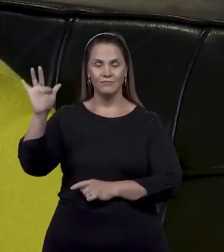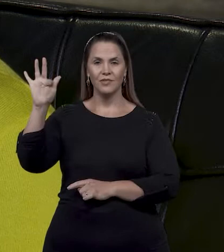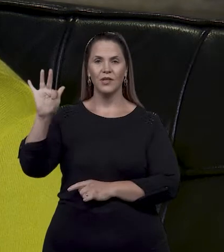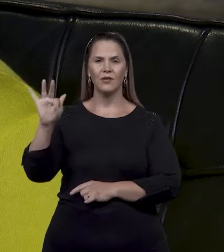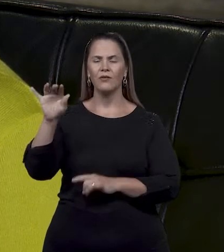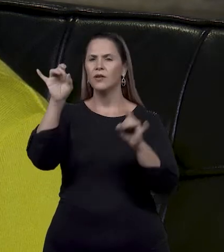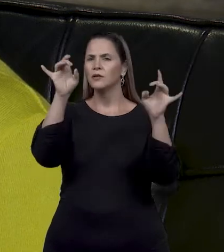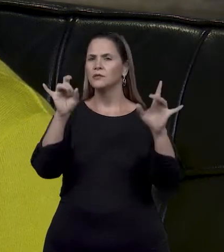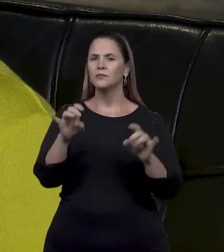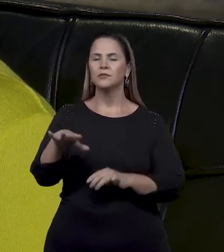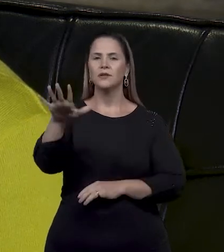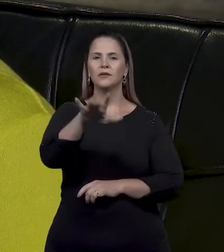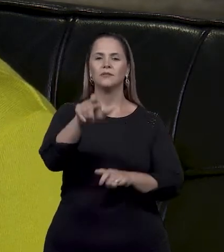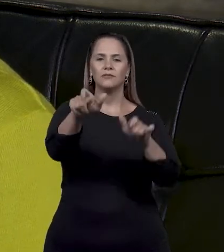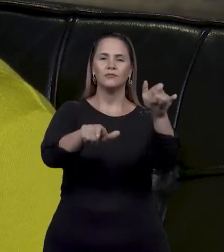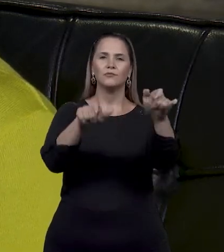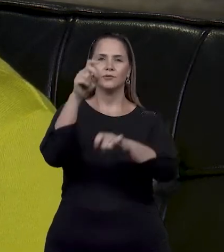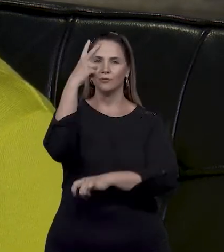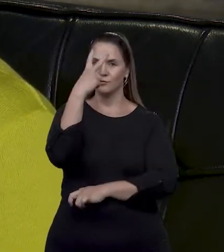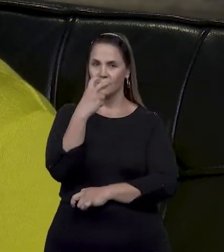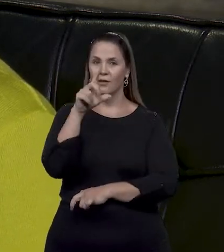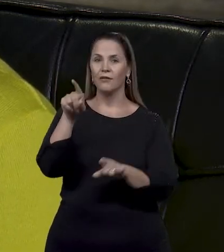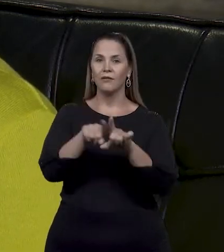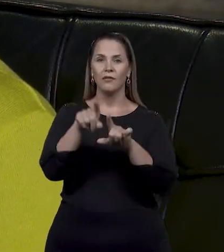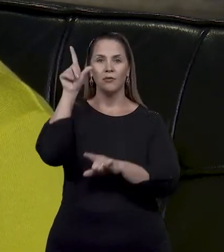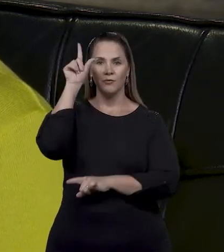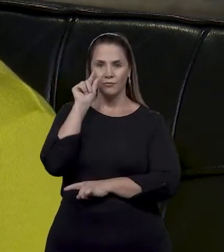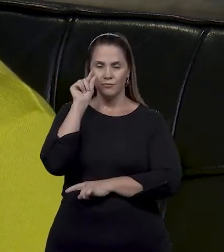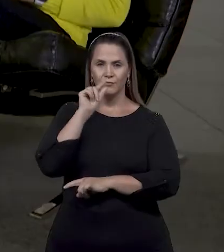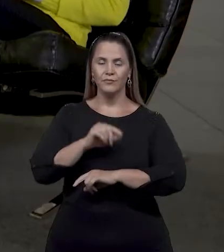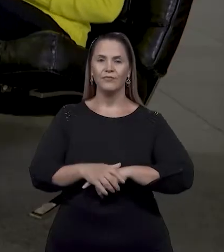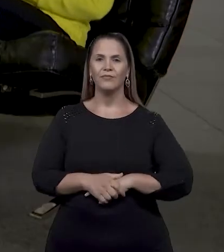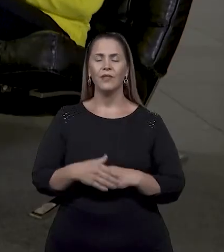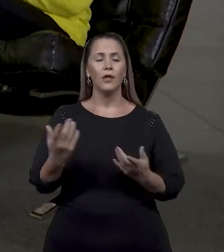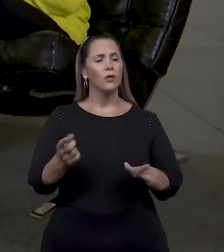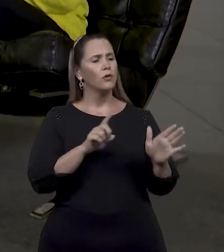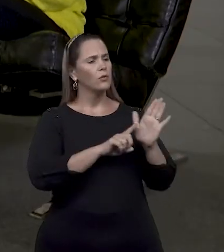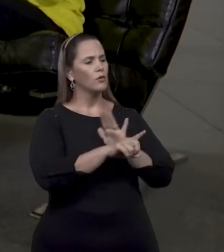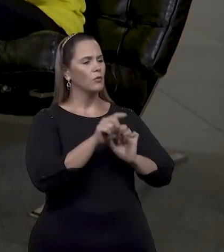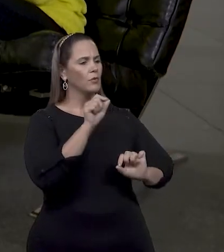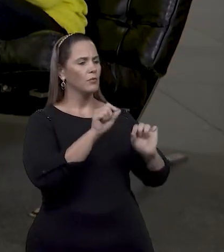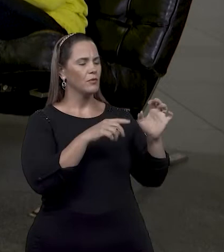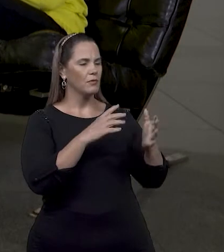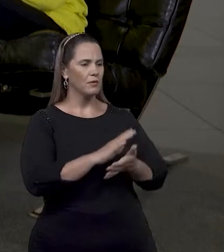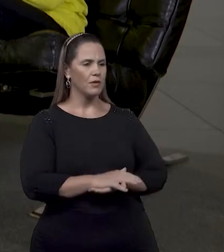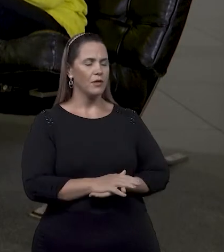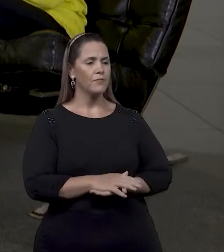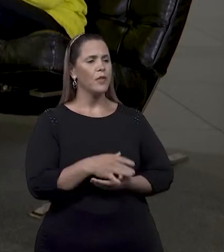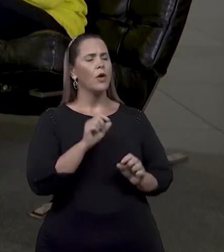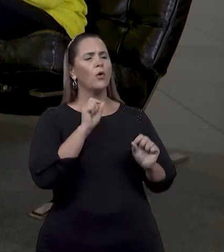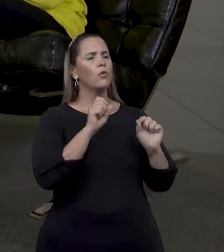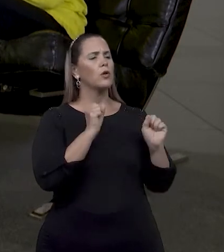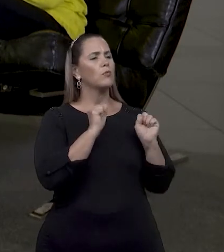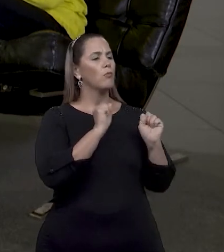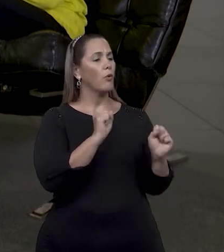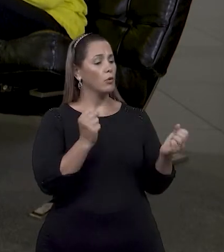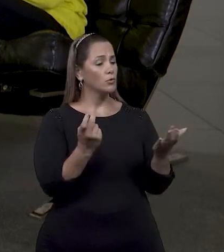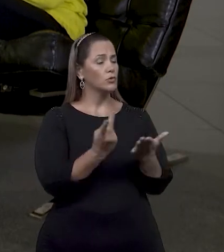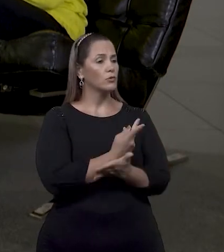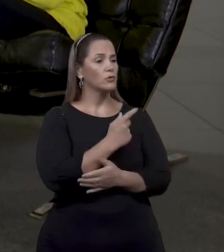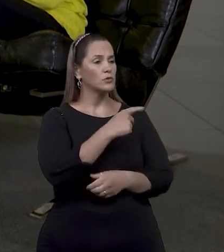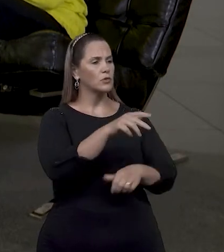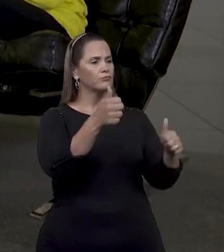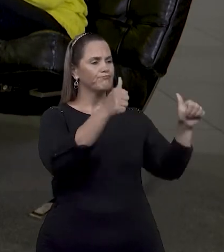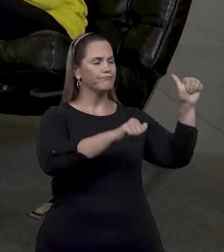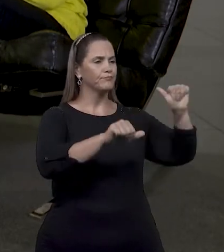especializada em pessoas cegas e com baixa visão. Dinorah, eu gostaria de perguntar agora, o que pode